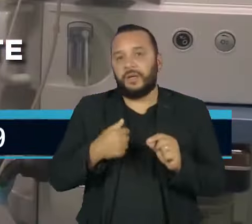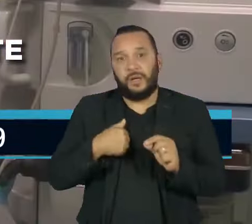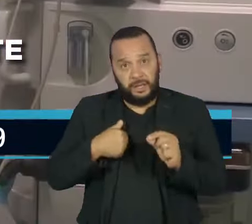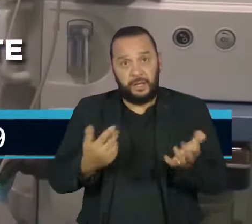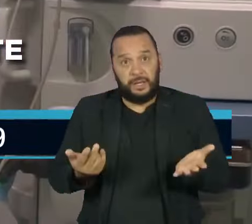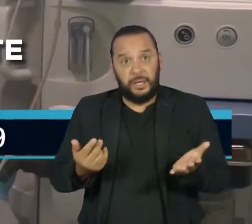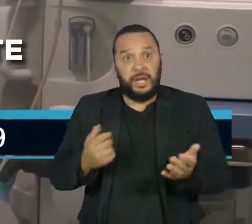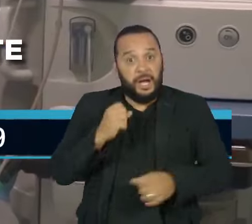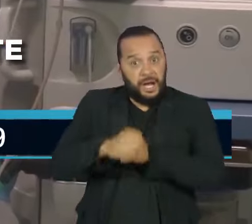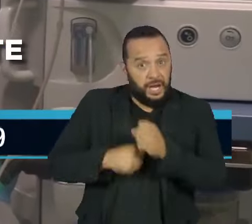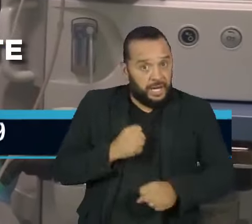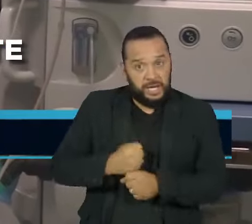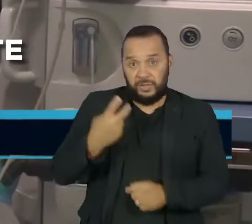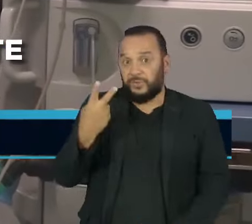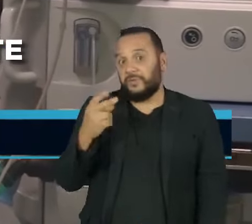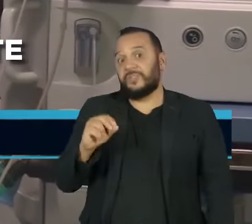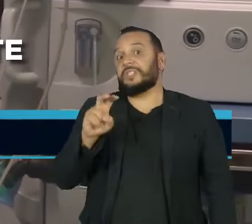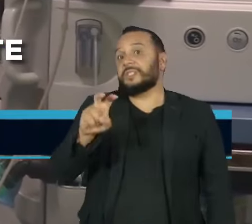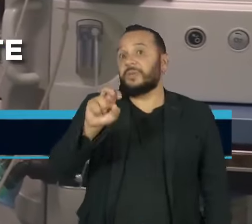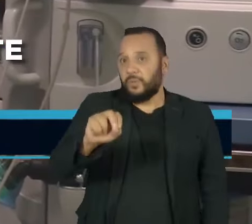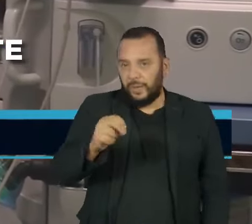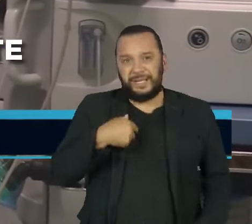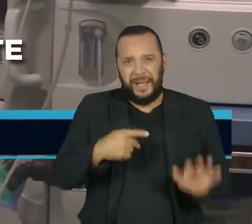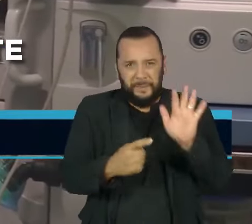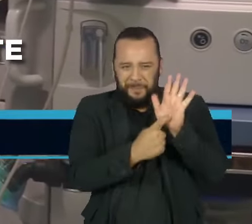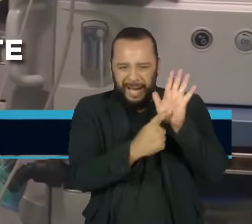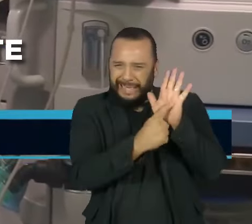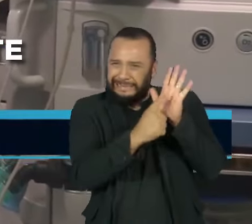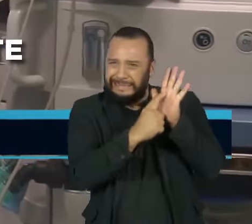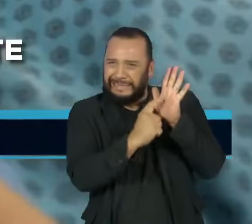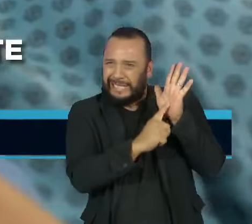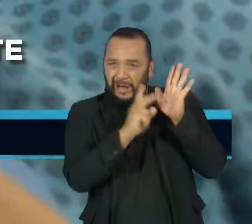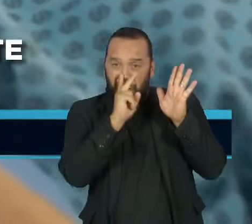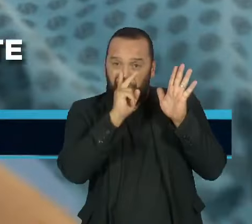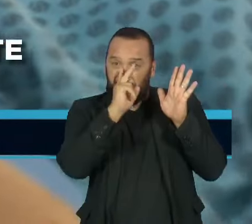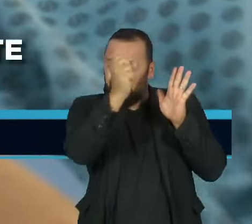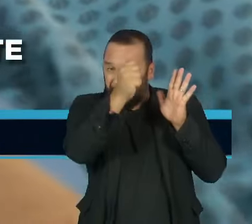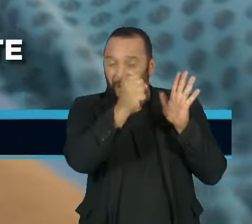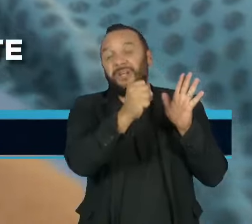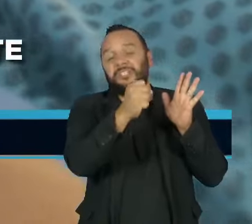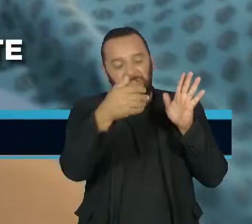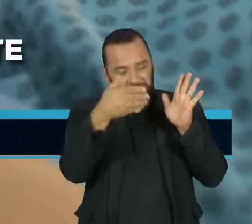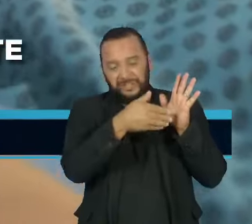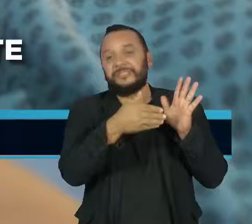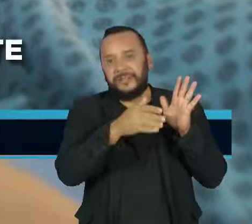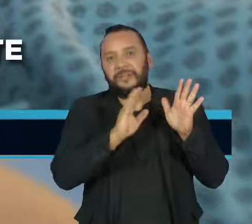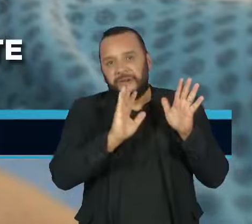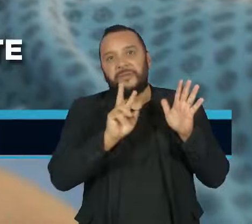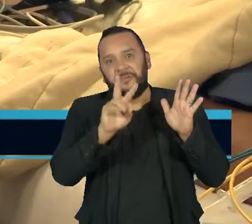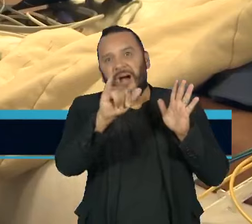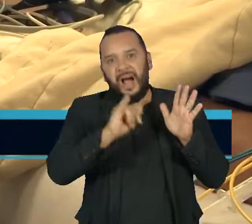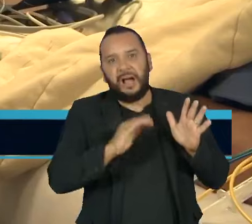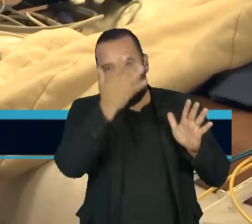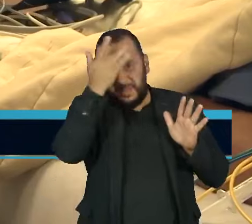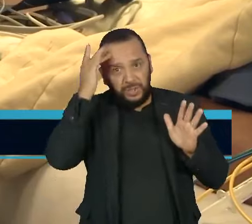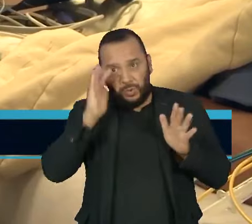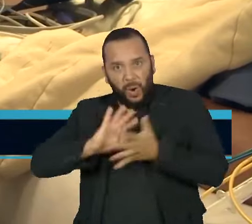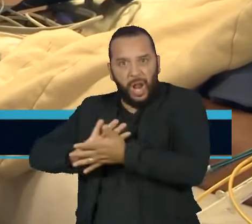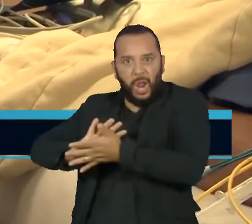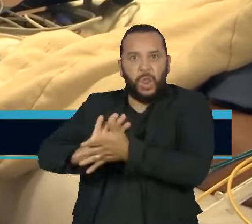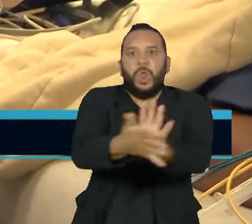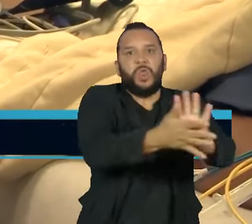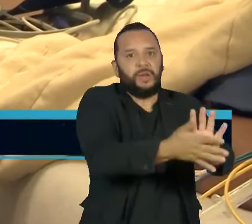que em 2050, a resistência bacteriana deve ser a principal causa de morte no planeta. Na